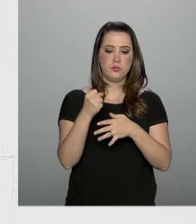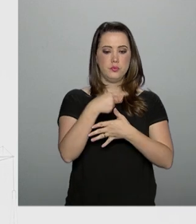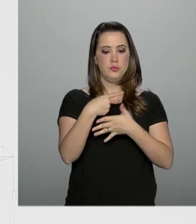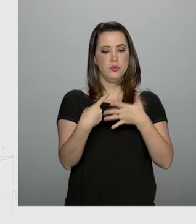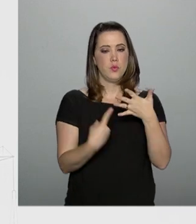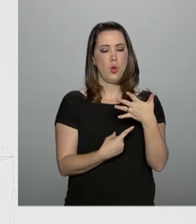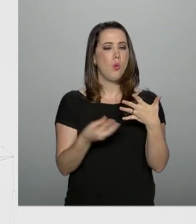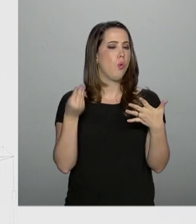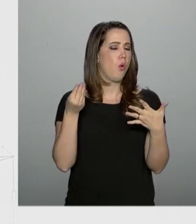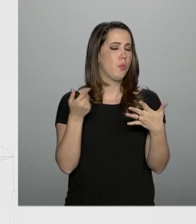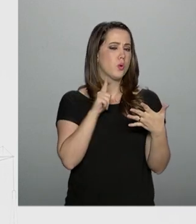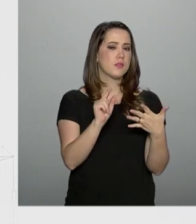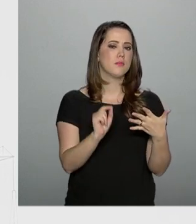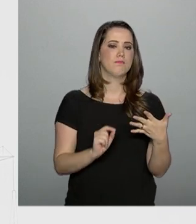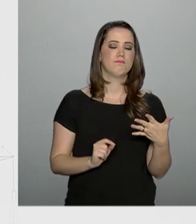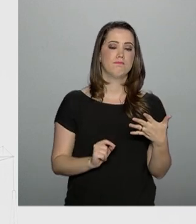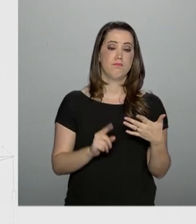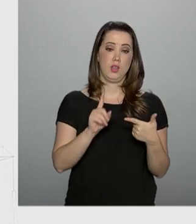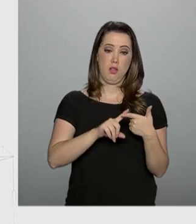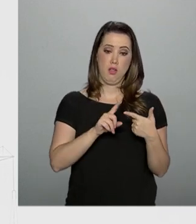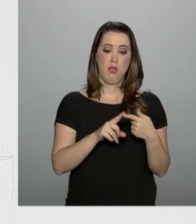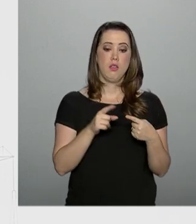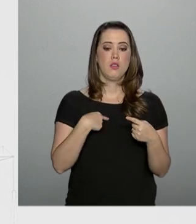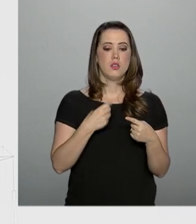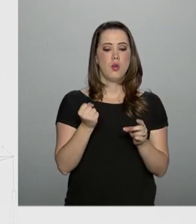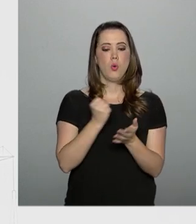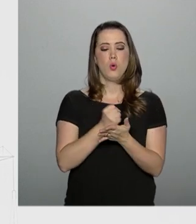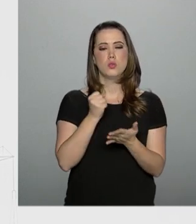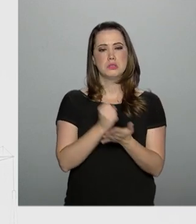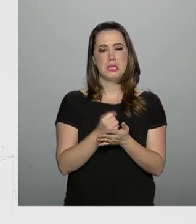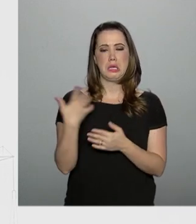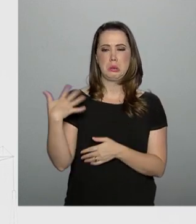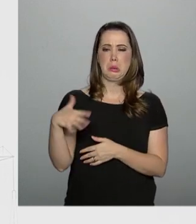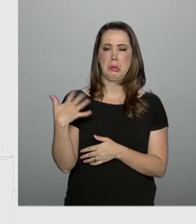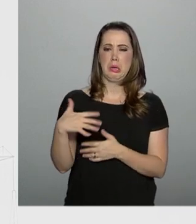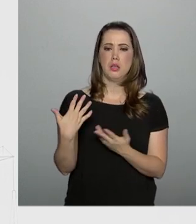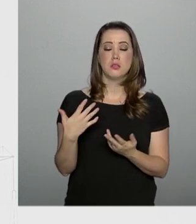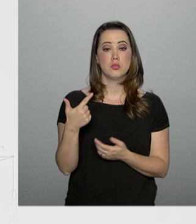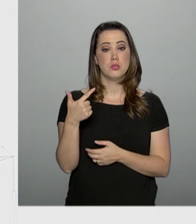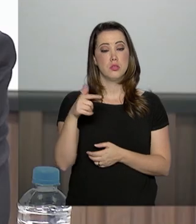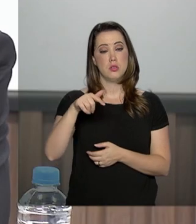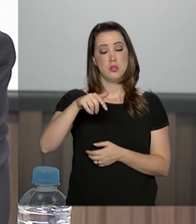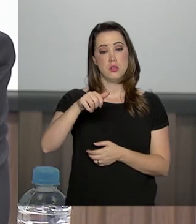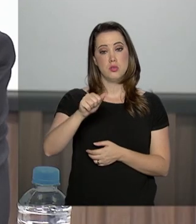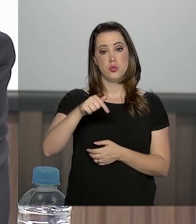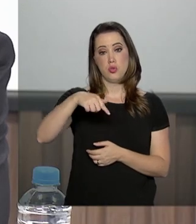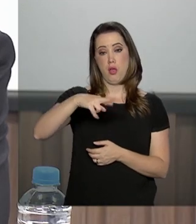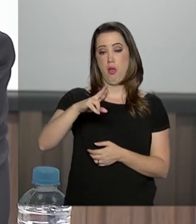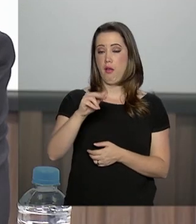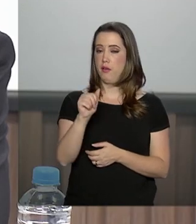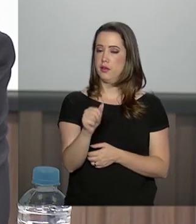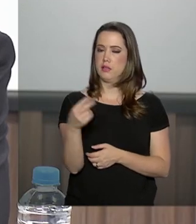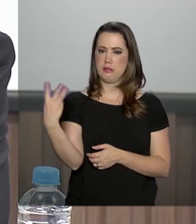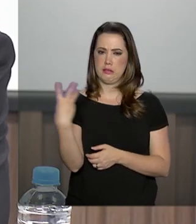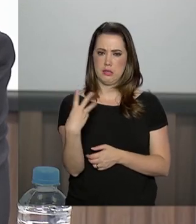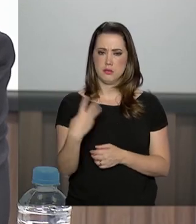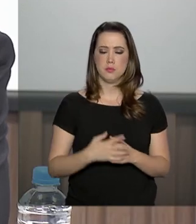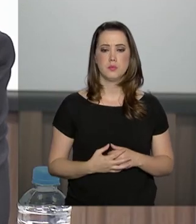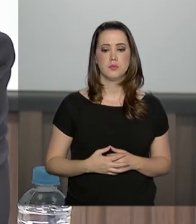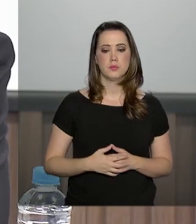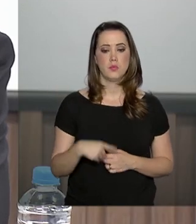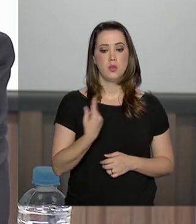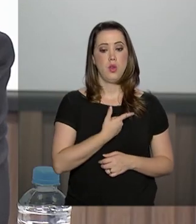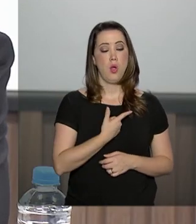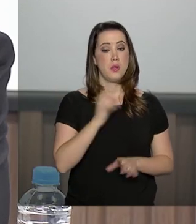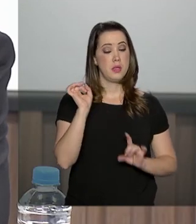destaques para esse resultado está a reversão dos contratos onerosos de Angra 3. Nós, no caso específico de